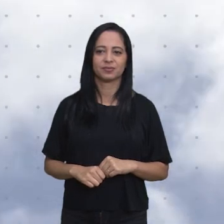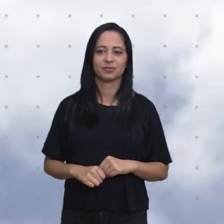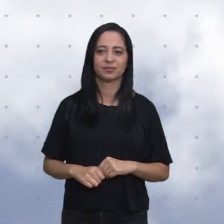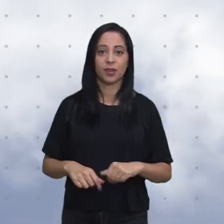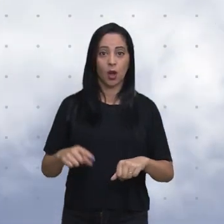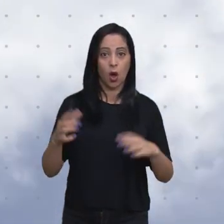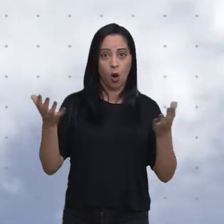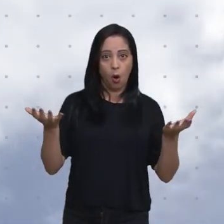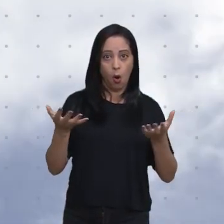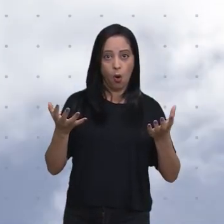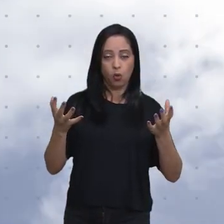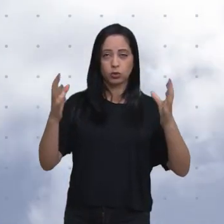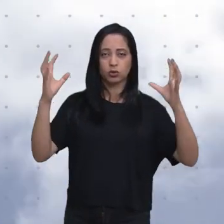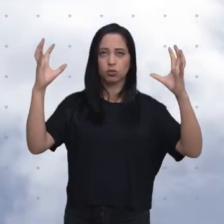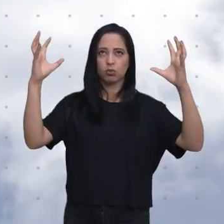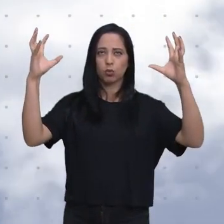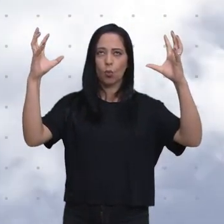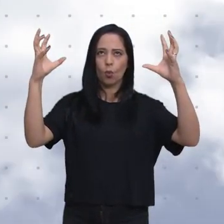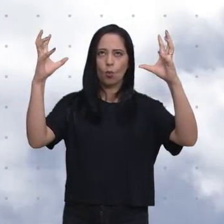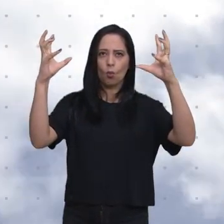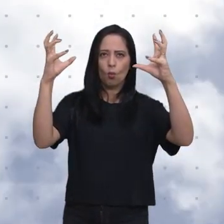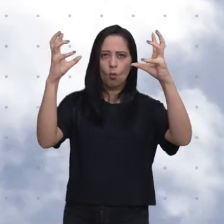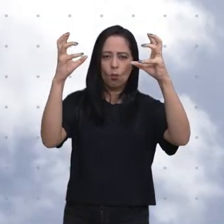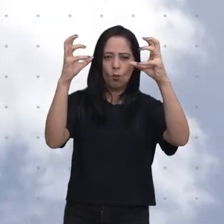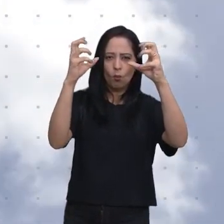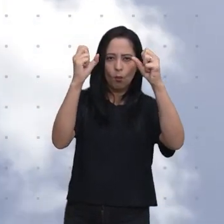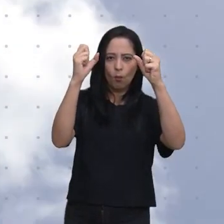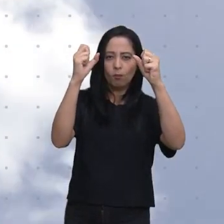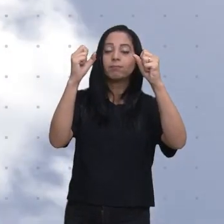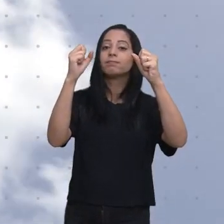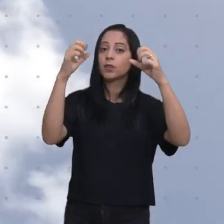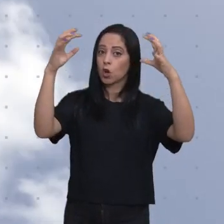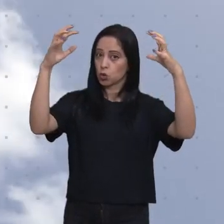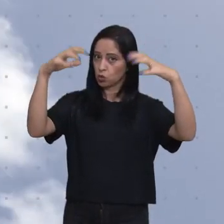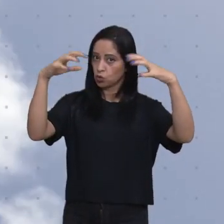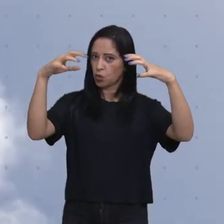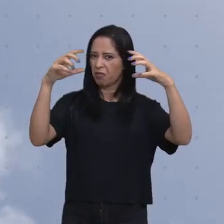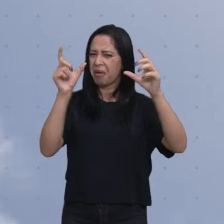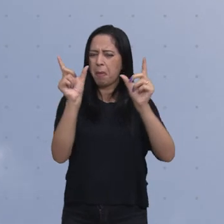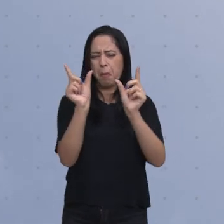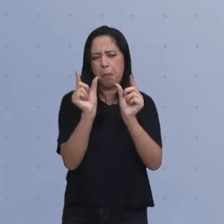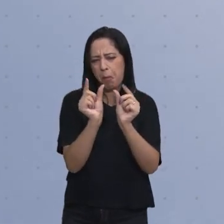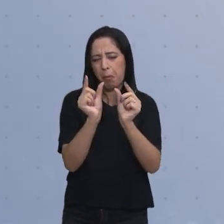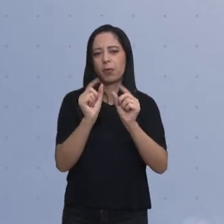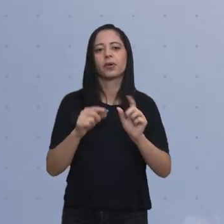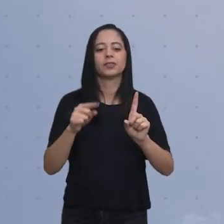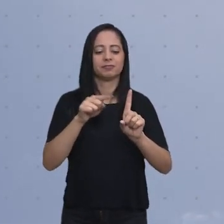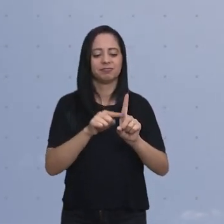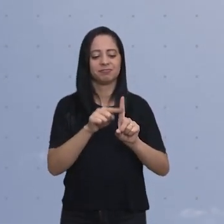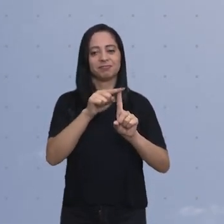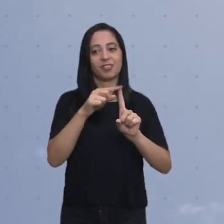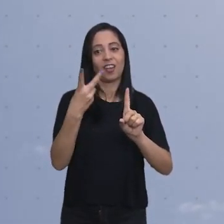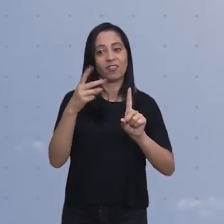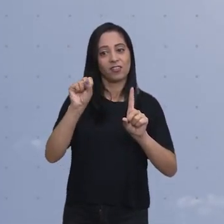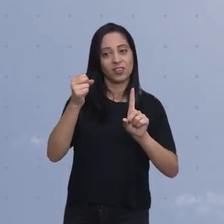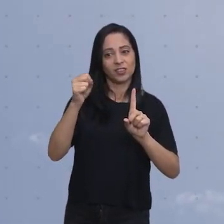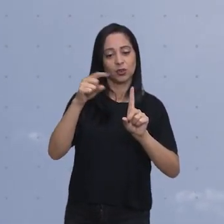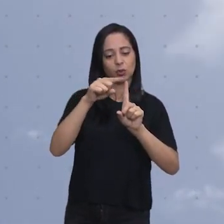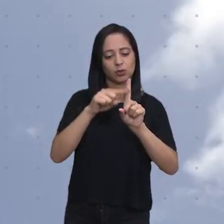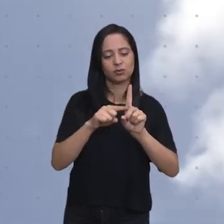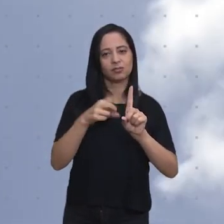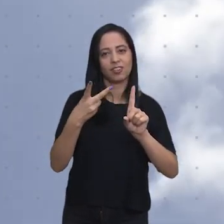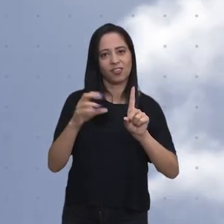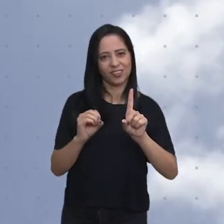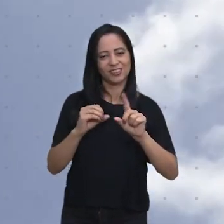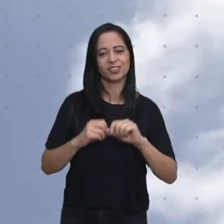O tempo fica nublado na tarde desta quarta-feira, mas as chances de chuva são pequenas. A máxima é de 28 graus,